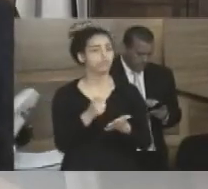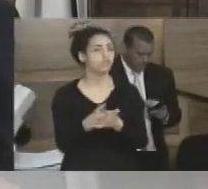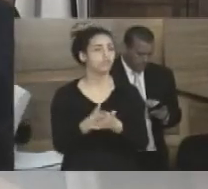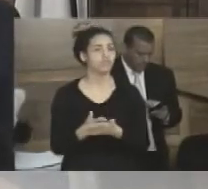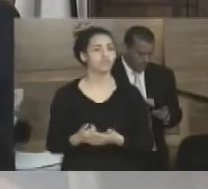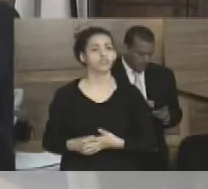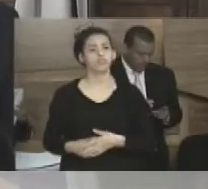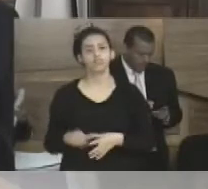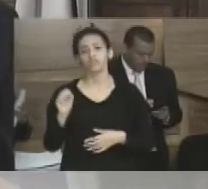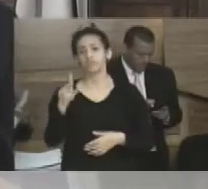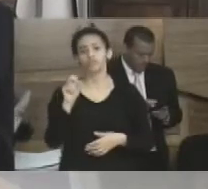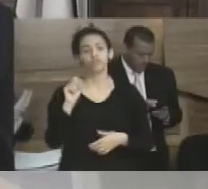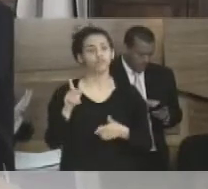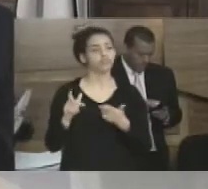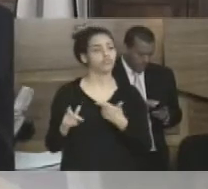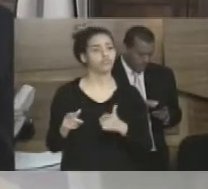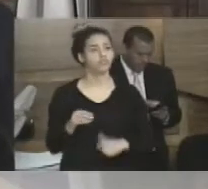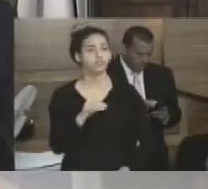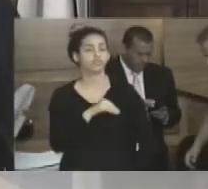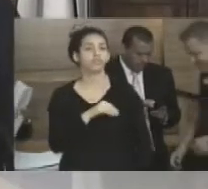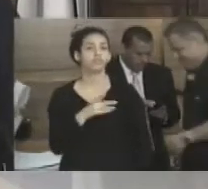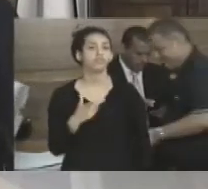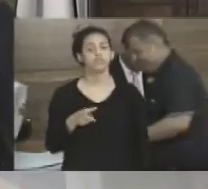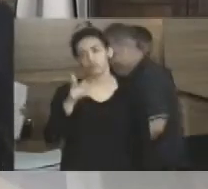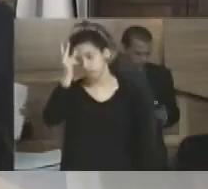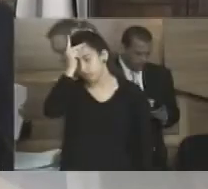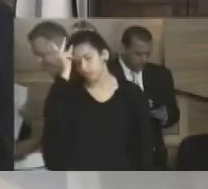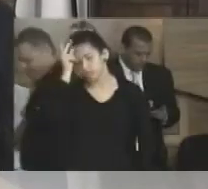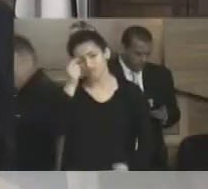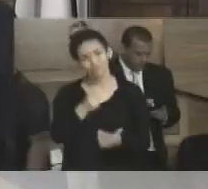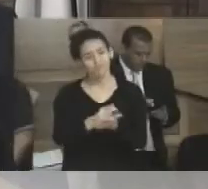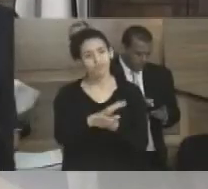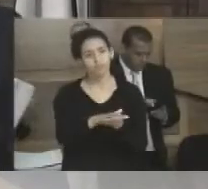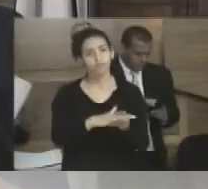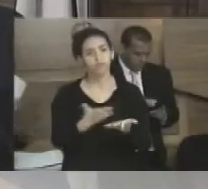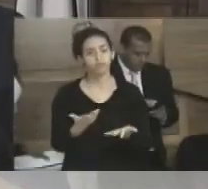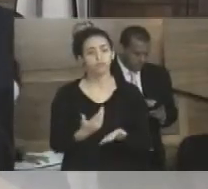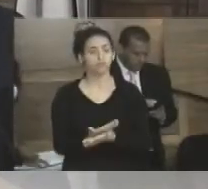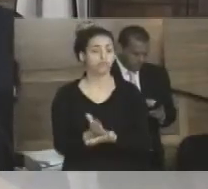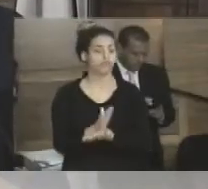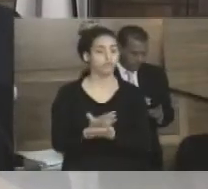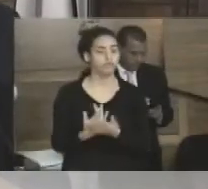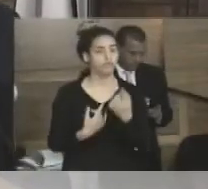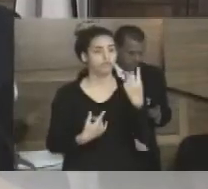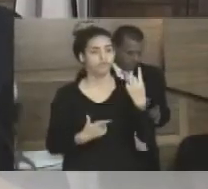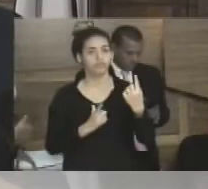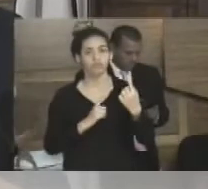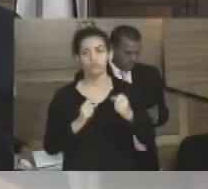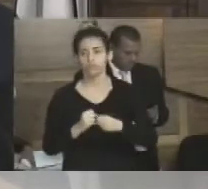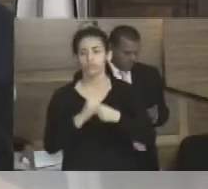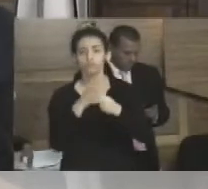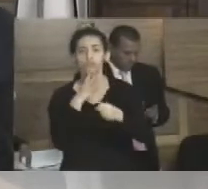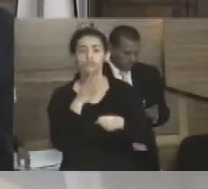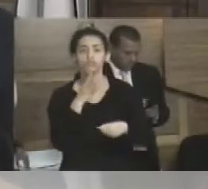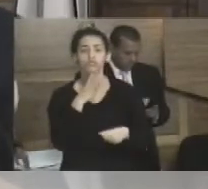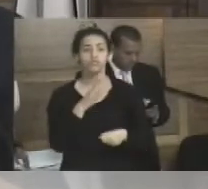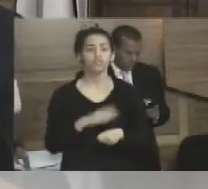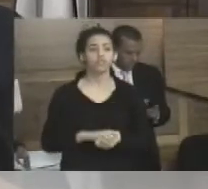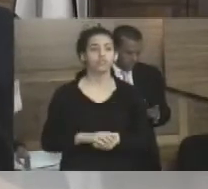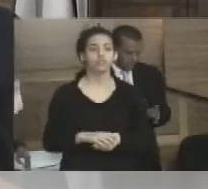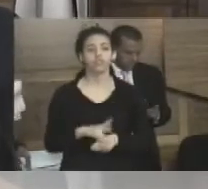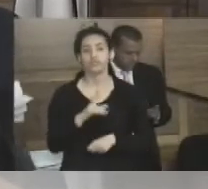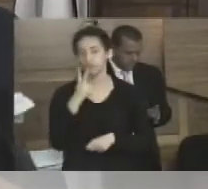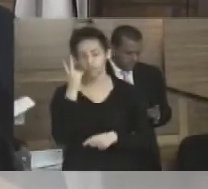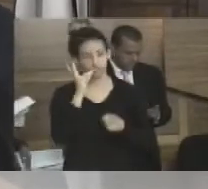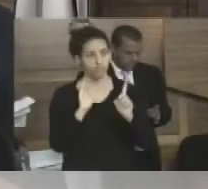as rescisões dos aposentados da nossa prefeitura não foram pagas, aí de vez em quando um tem o poder, o conhecimento de alguém, de